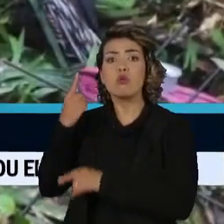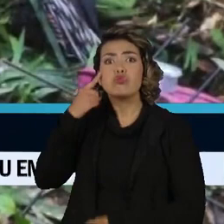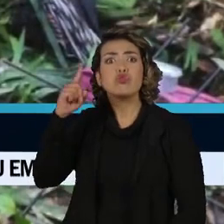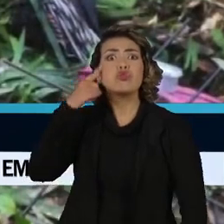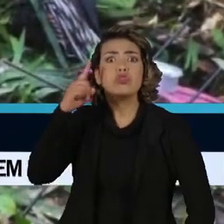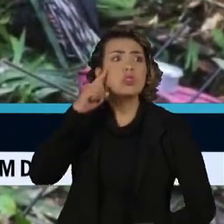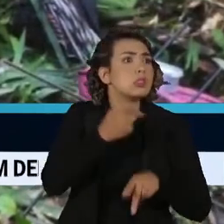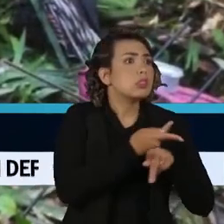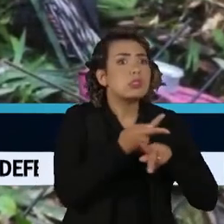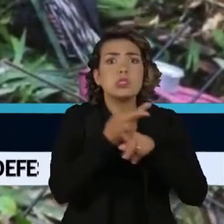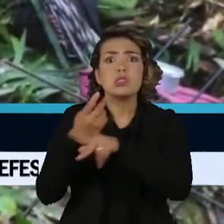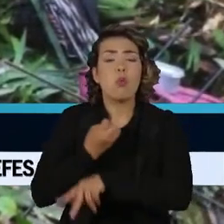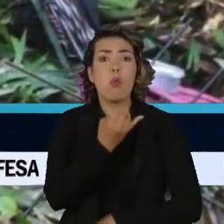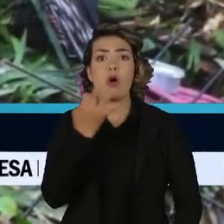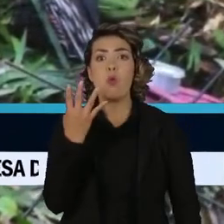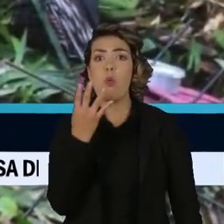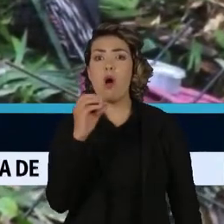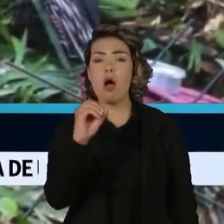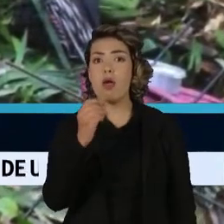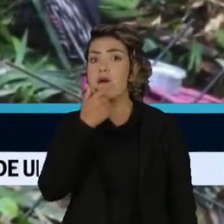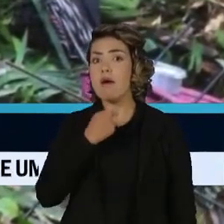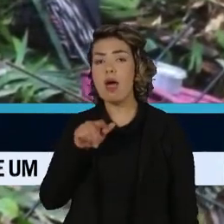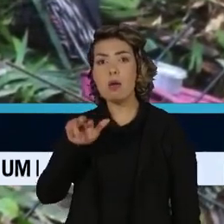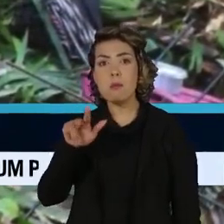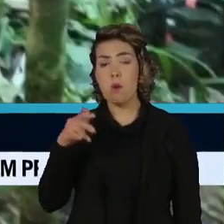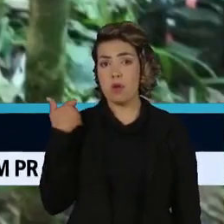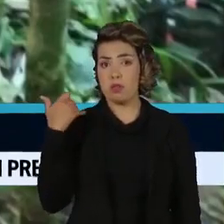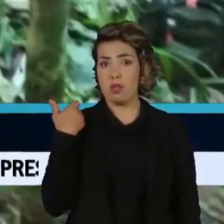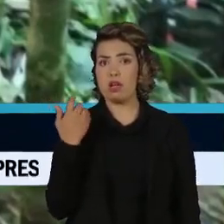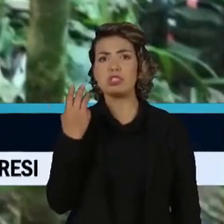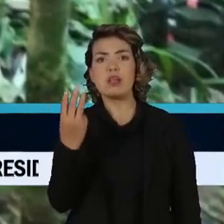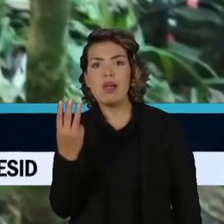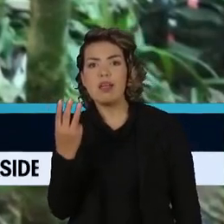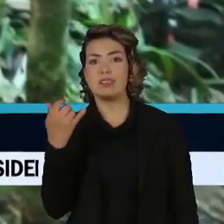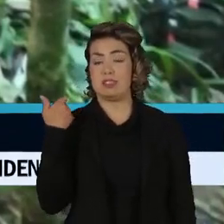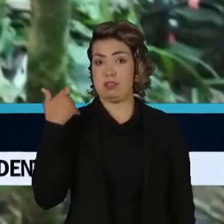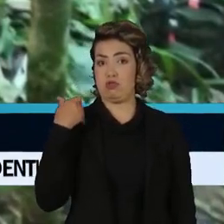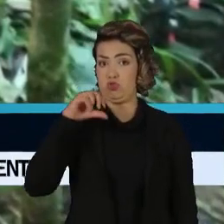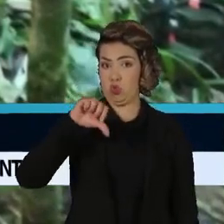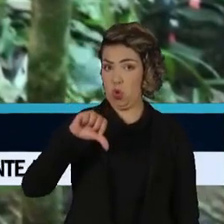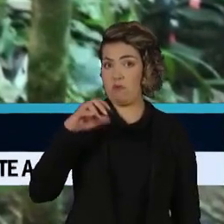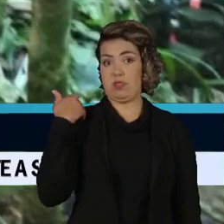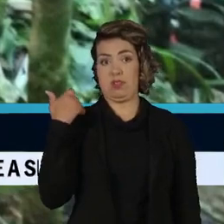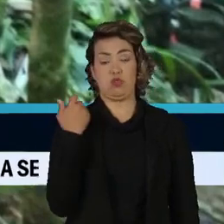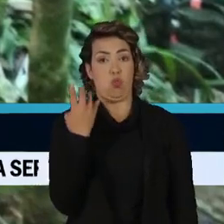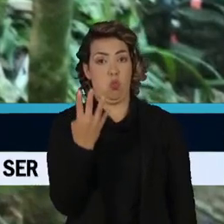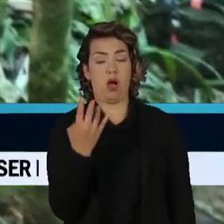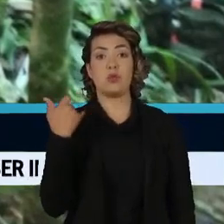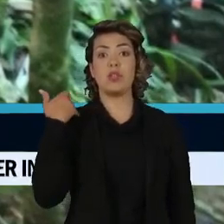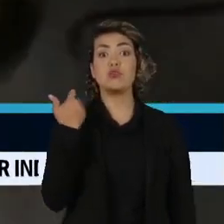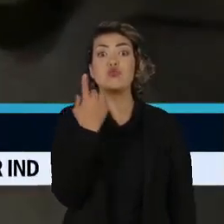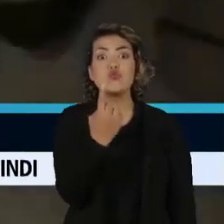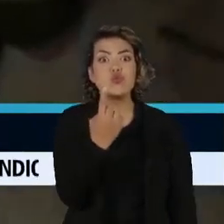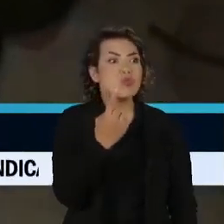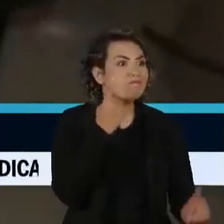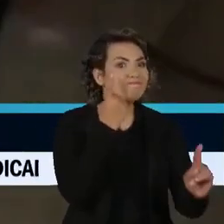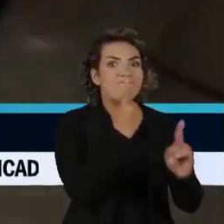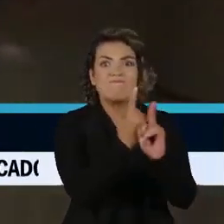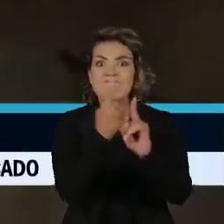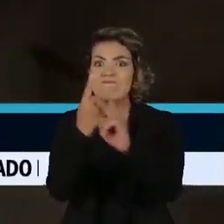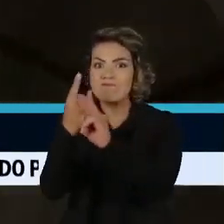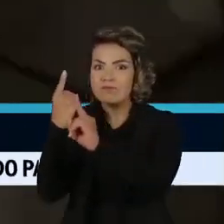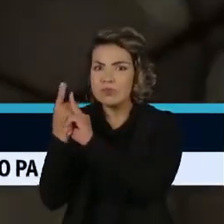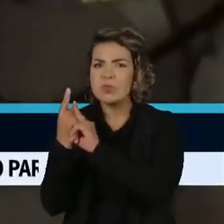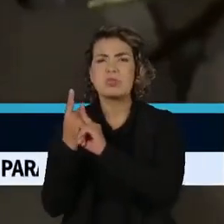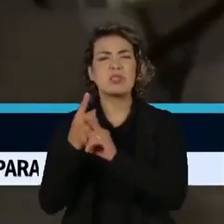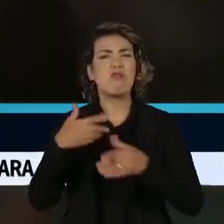floresta. Os quatro irmãos indígenas de 13, 9, 4 e 1 ano de idade foram localizados na mata. Estavam